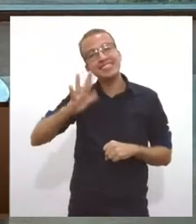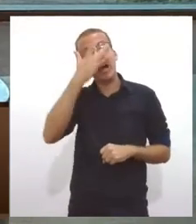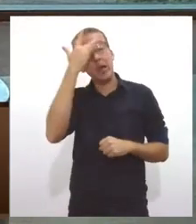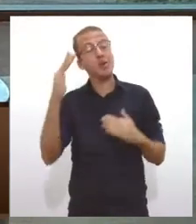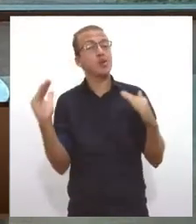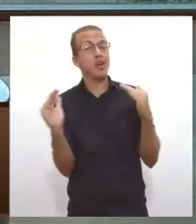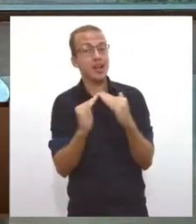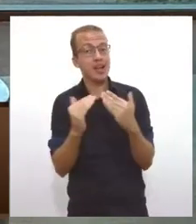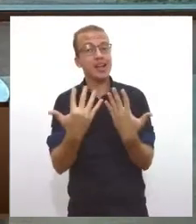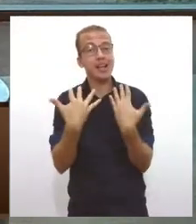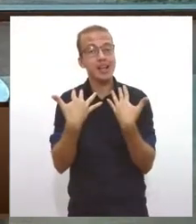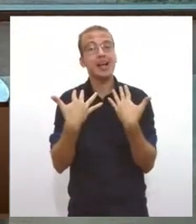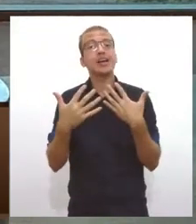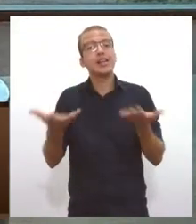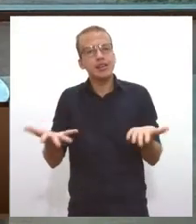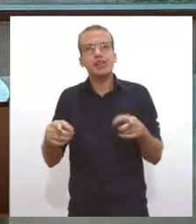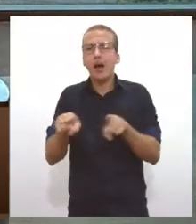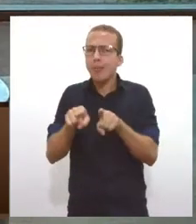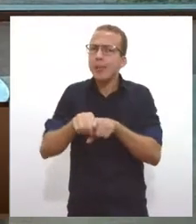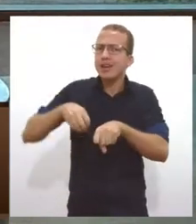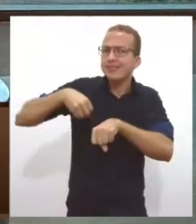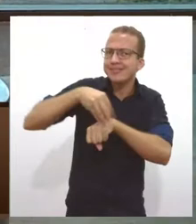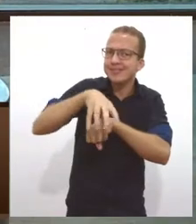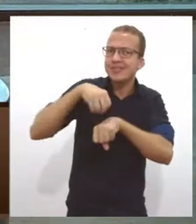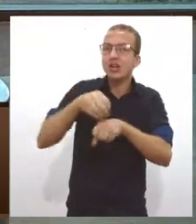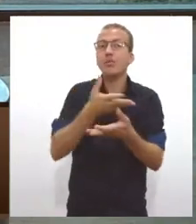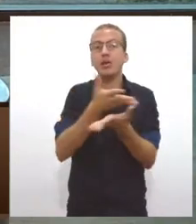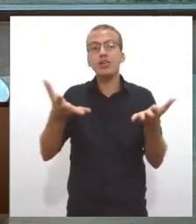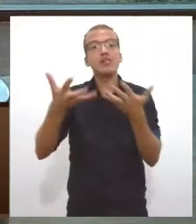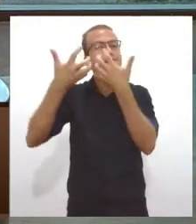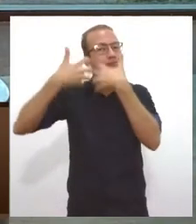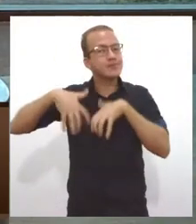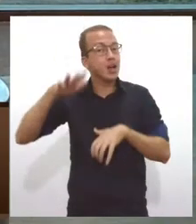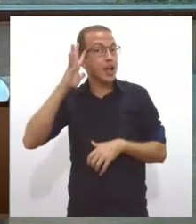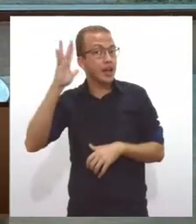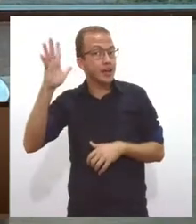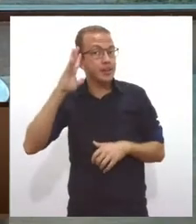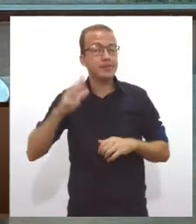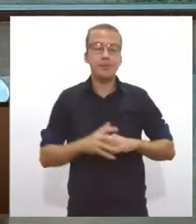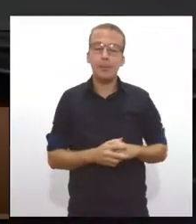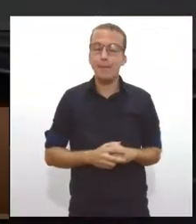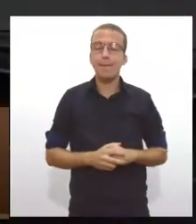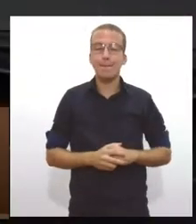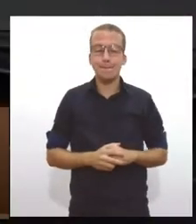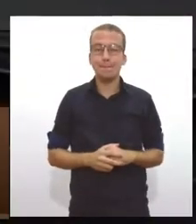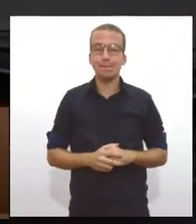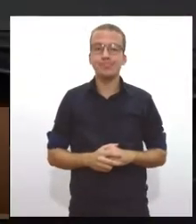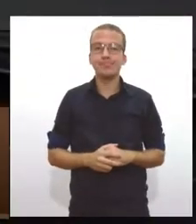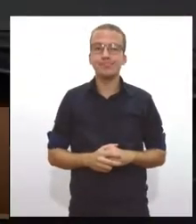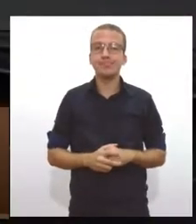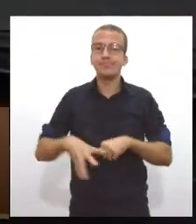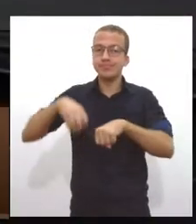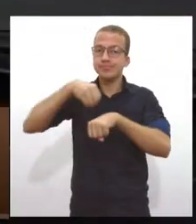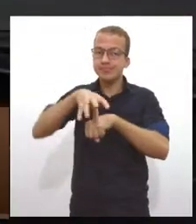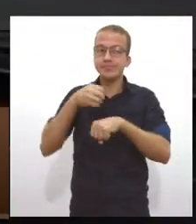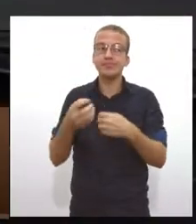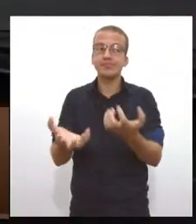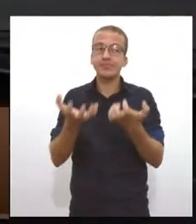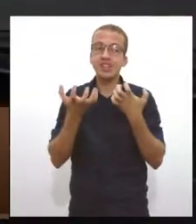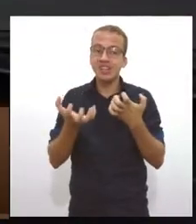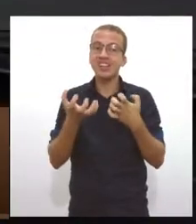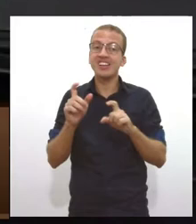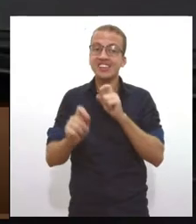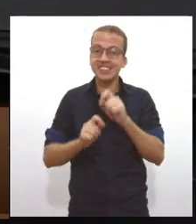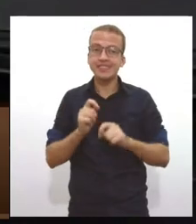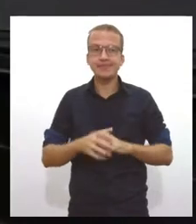mensagem importante para que as pessoas reflitam. Bem, pessoal, a mensagem que eu quero deixar aí na esteira do Dia Mundial do Meio Ambiente, foi dia